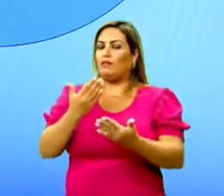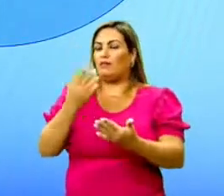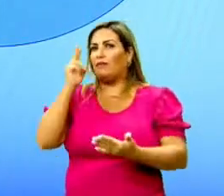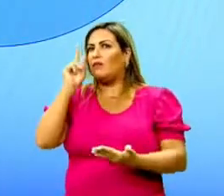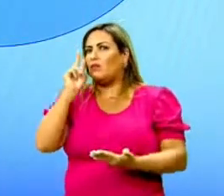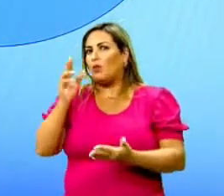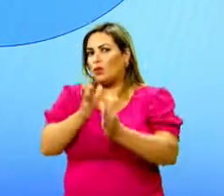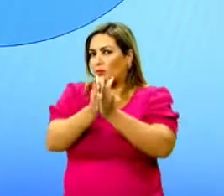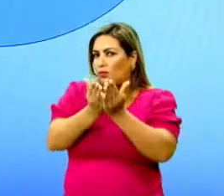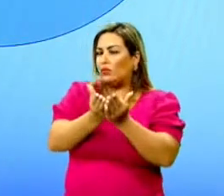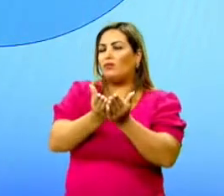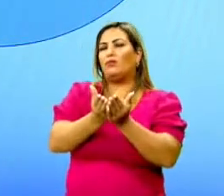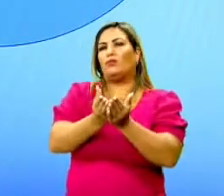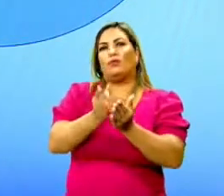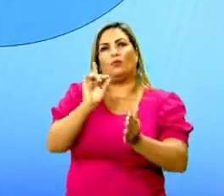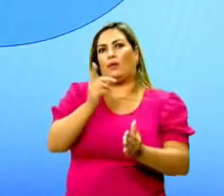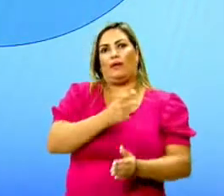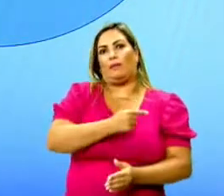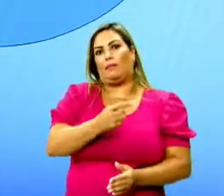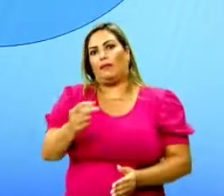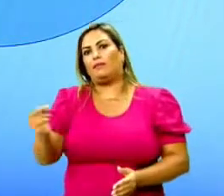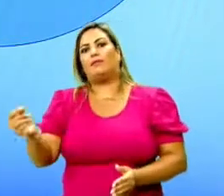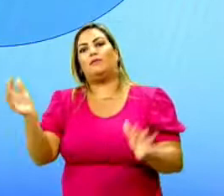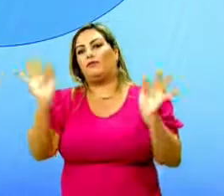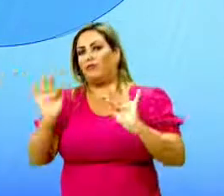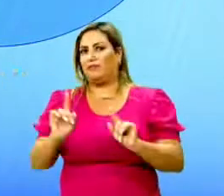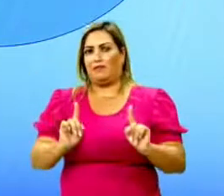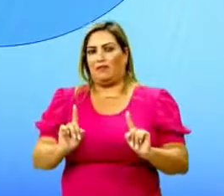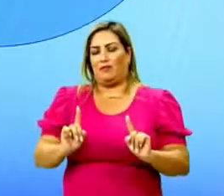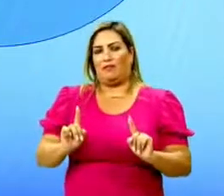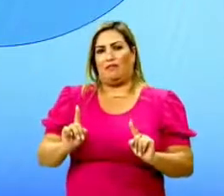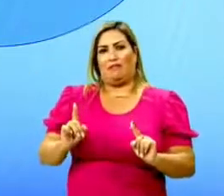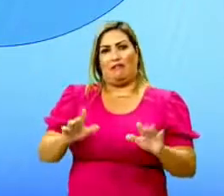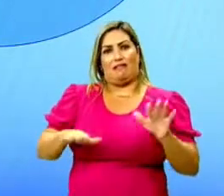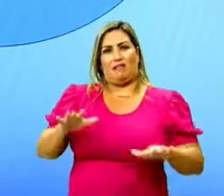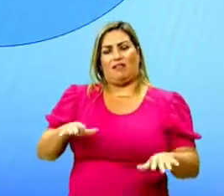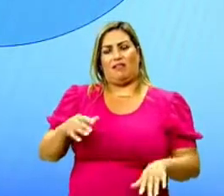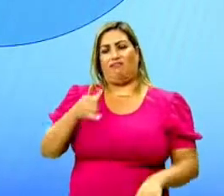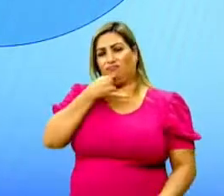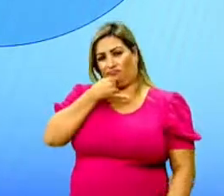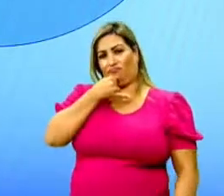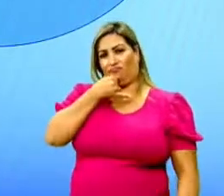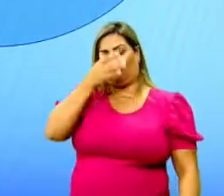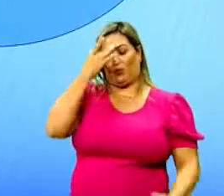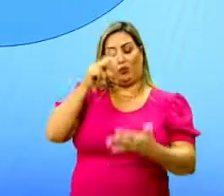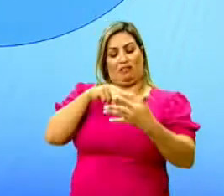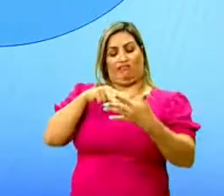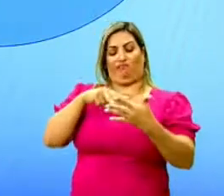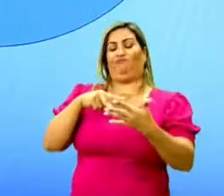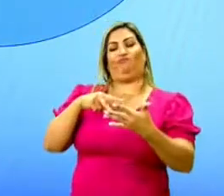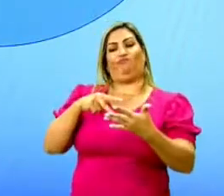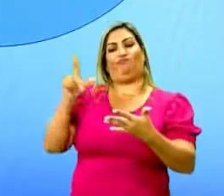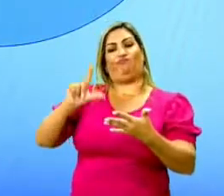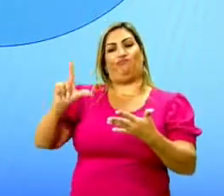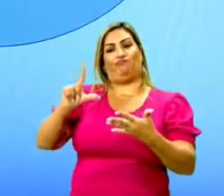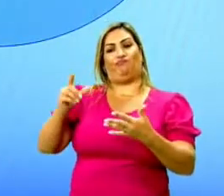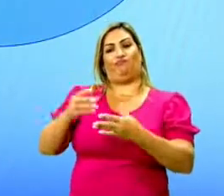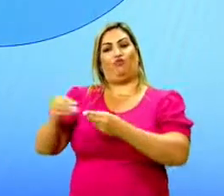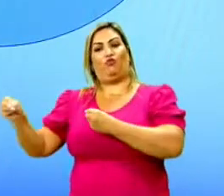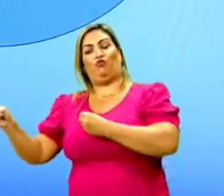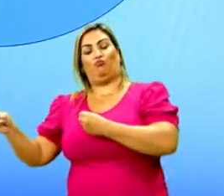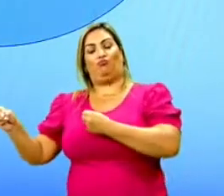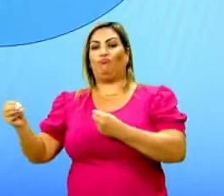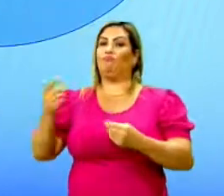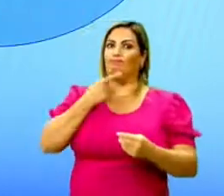história não é bem assim, viveram felizes para sempre. Às vezes, até frustra o leitor, porque foge do óbvio, Aquilo que a gente